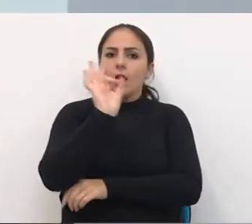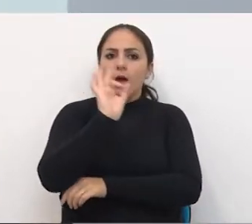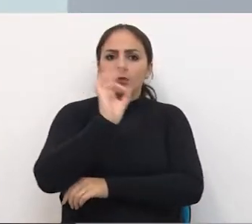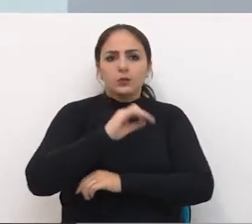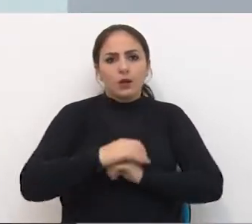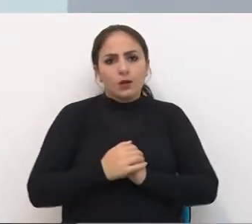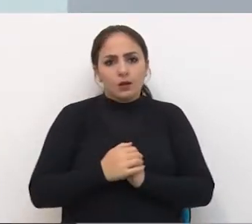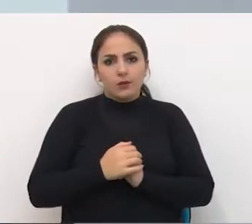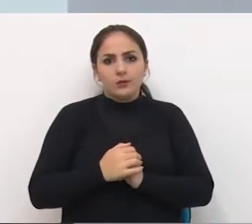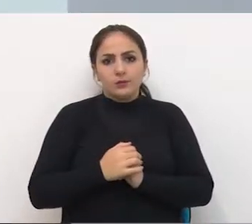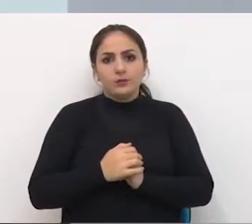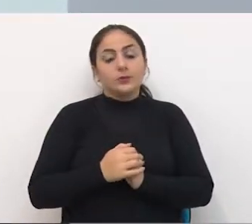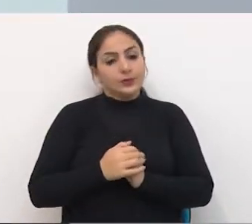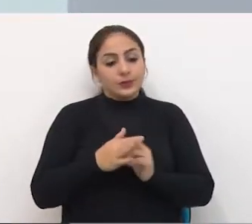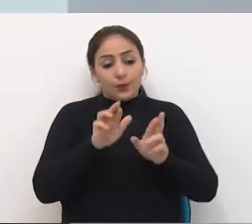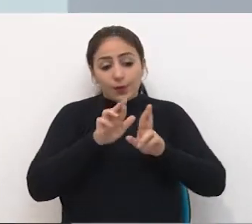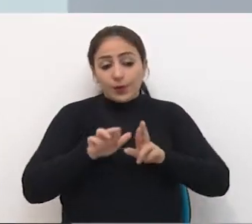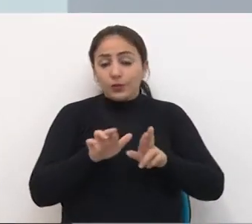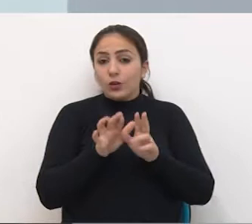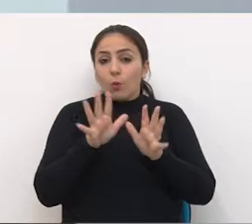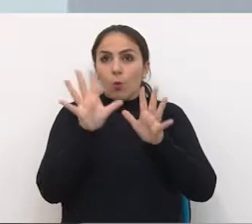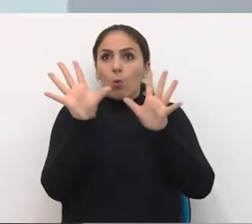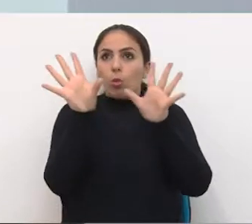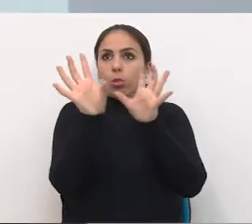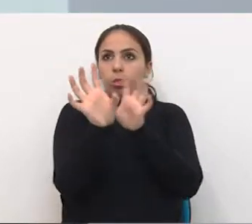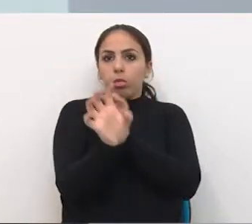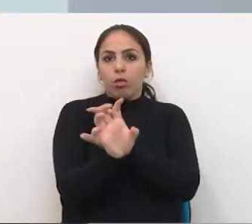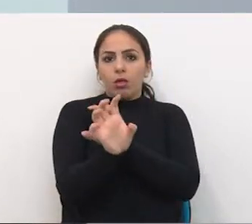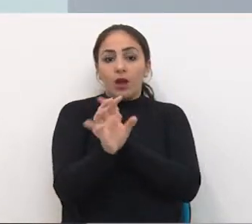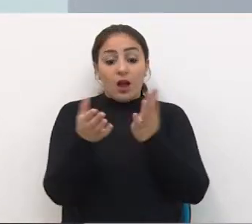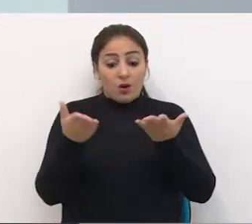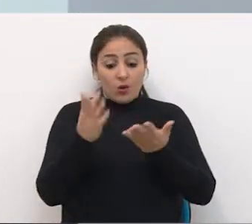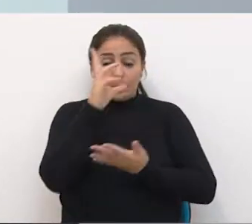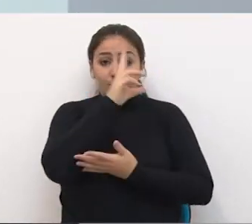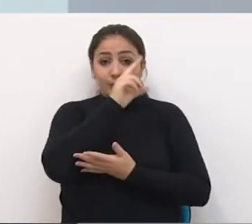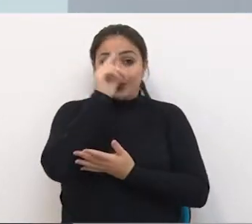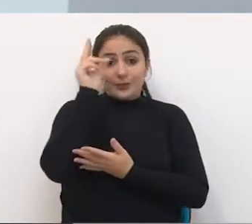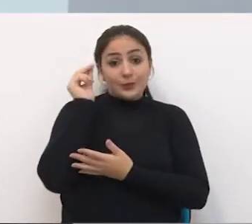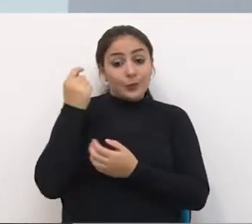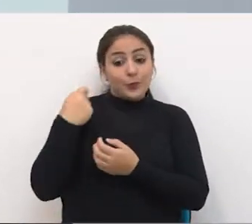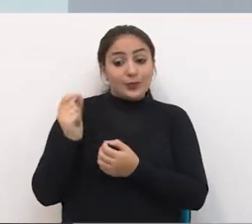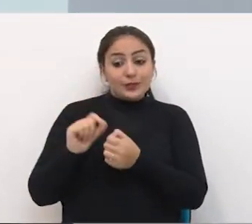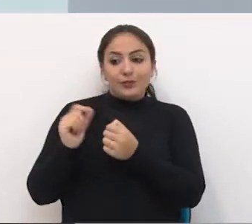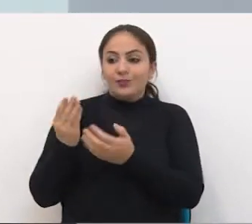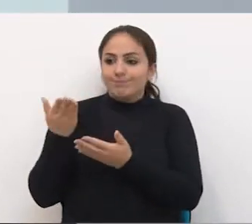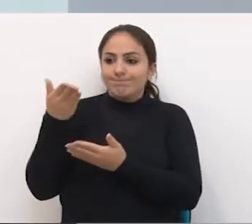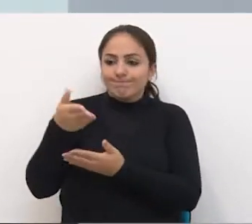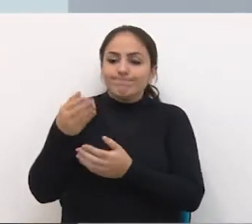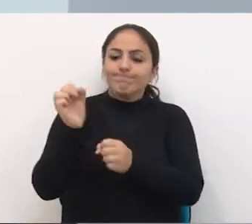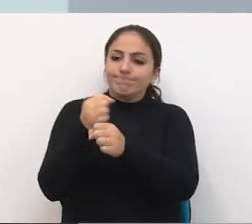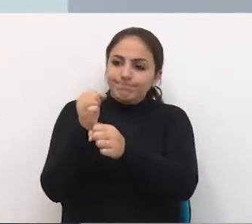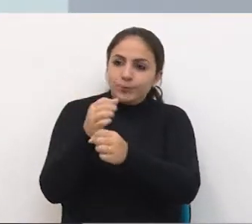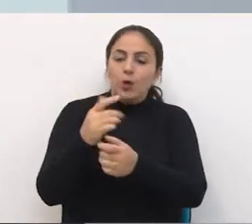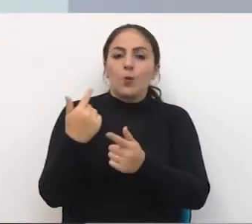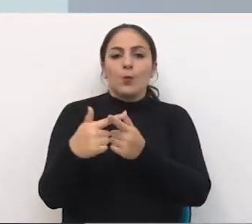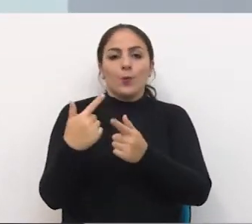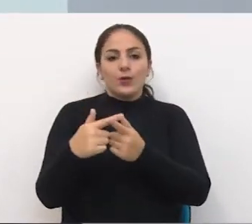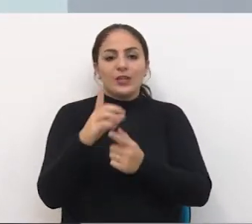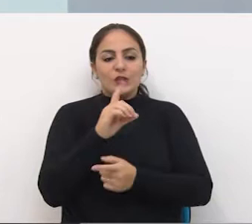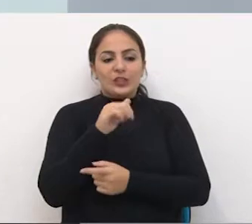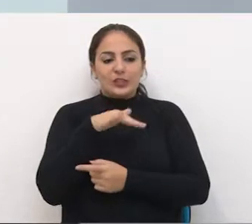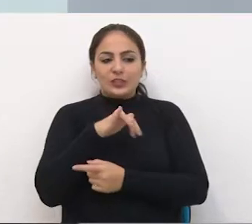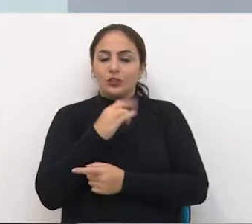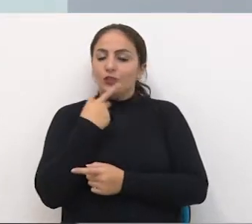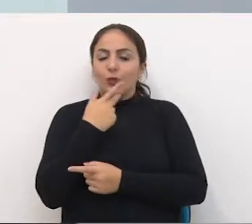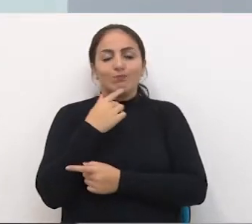patronato Teotrevo E a região ali, a rodovia no escuro Agora o município vai ter que fazer porque o Denit disse que não vai fazer Porque